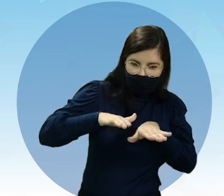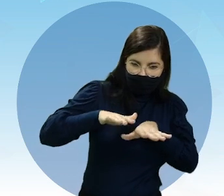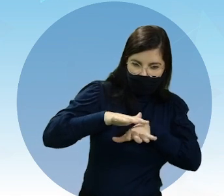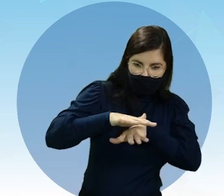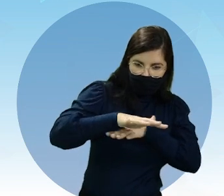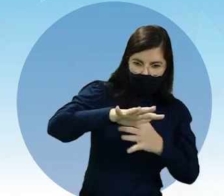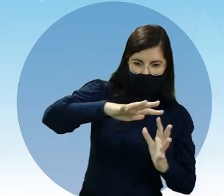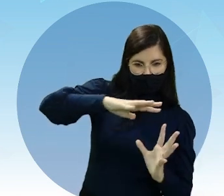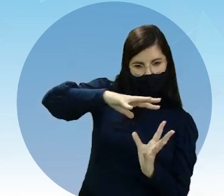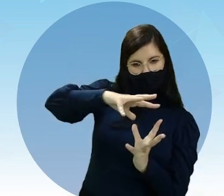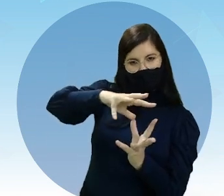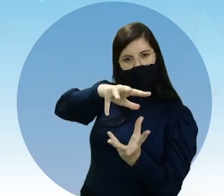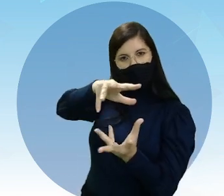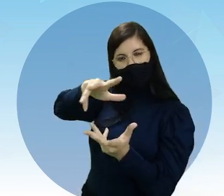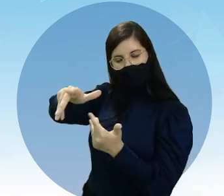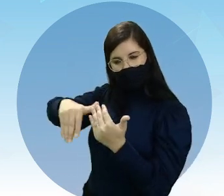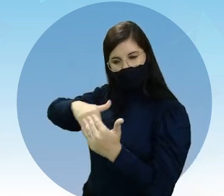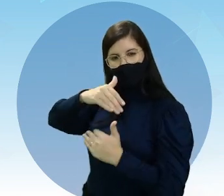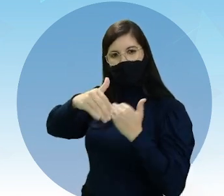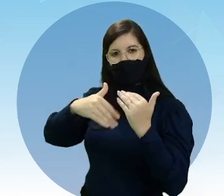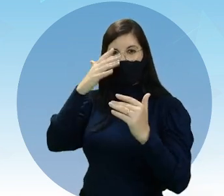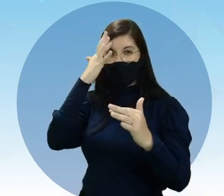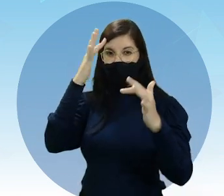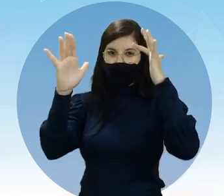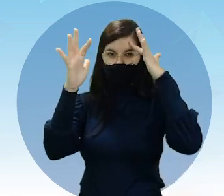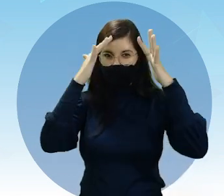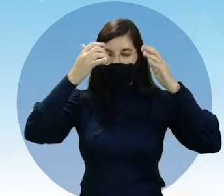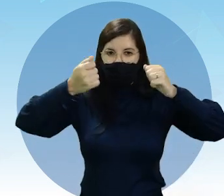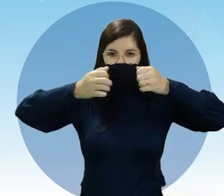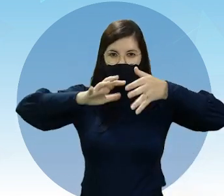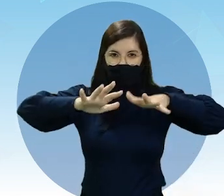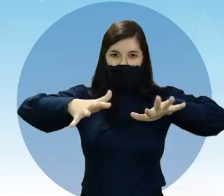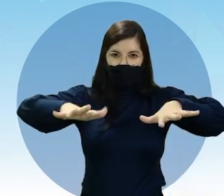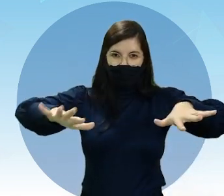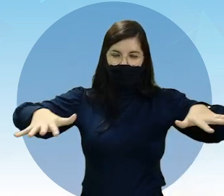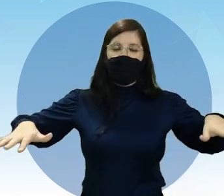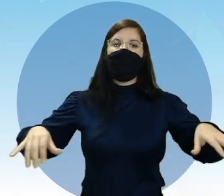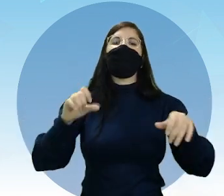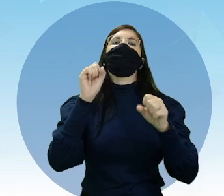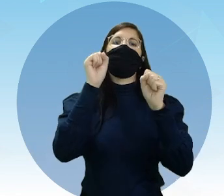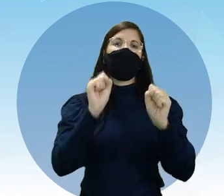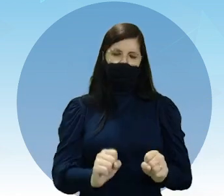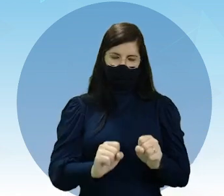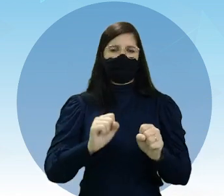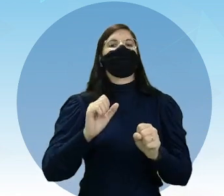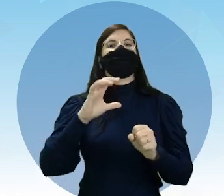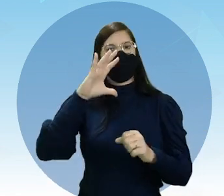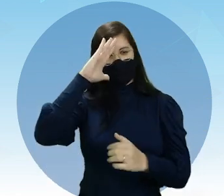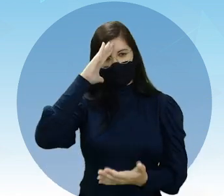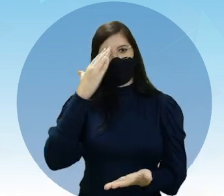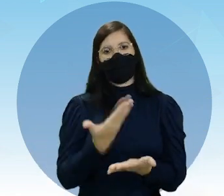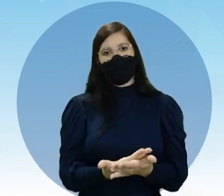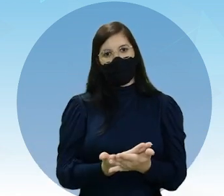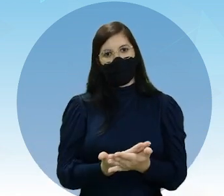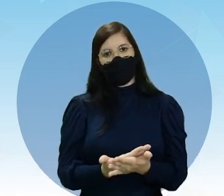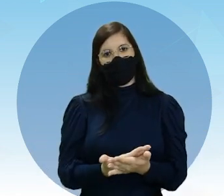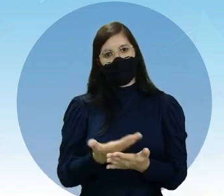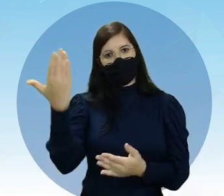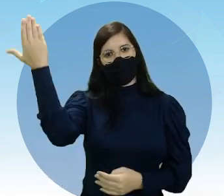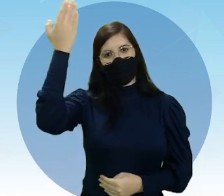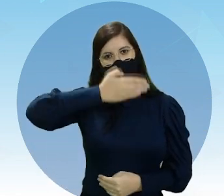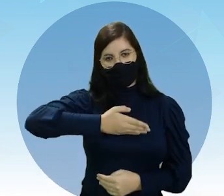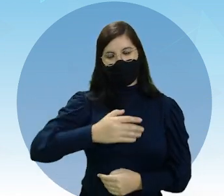E que a teoria da deriva continental, ela pode ser, consequentemente, confirmada.